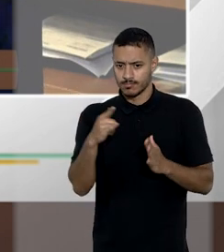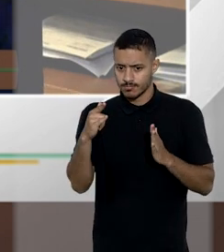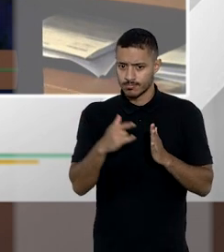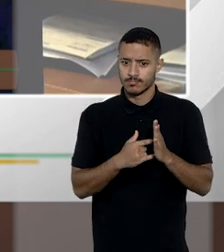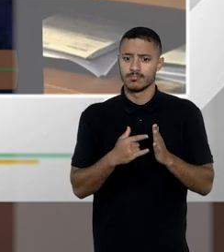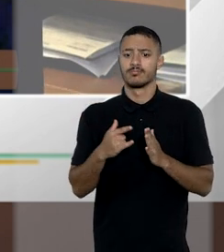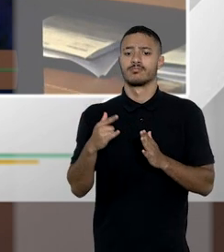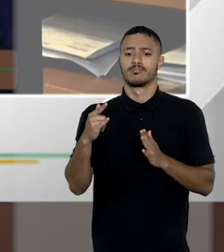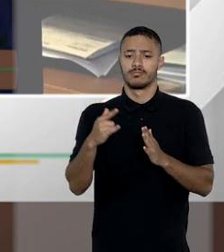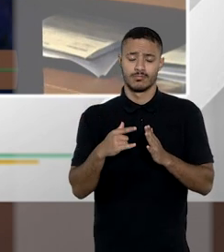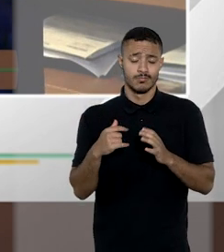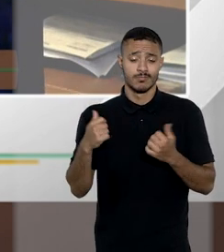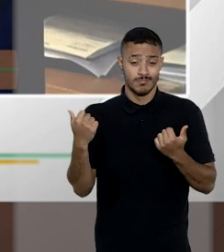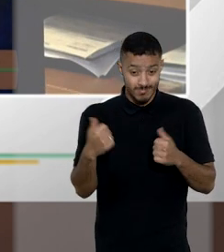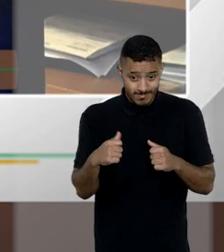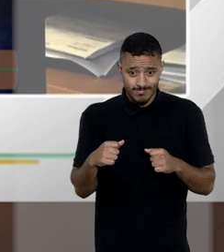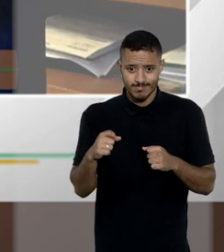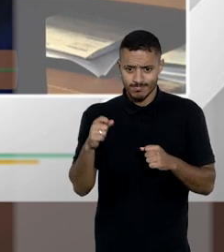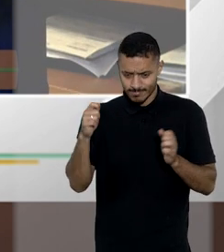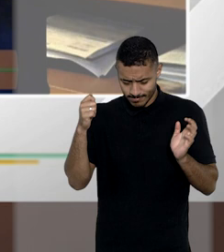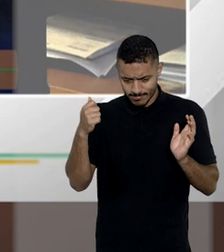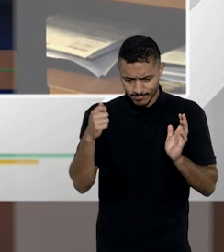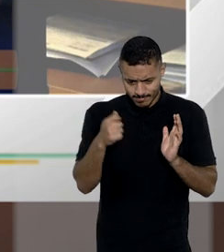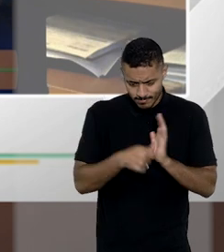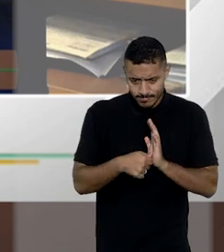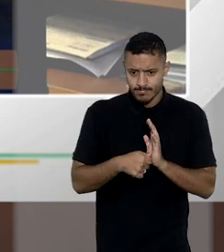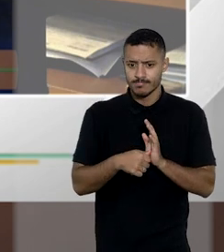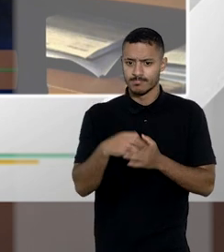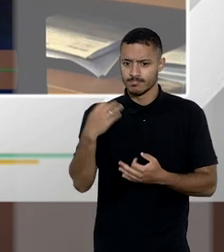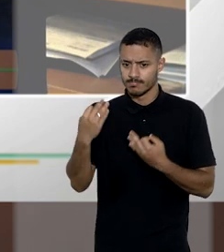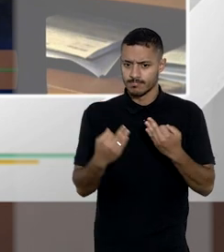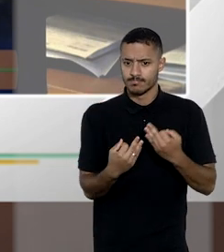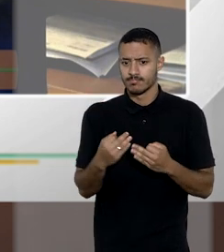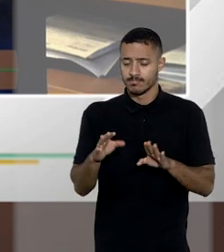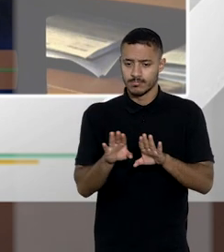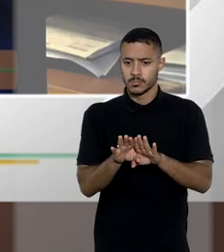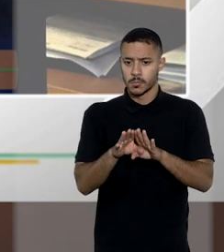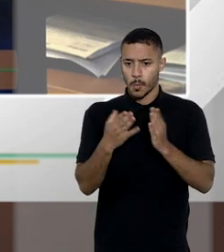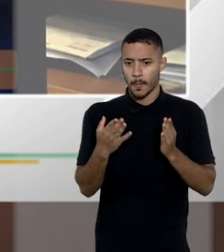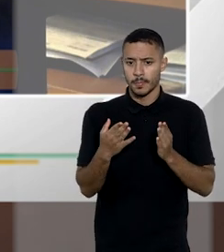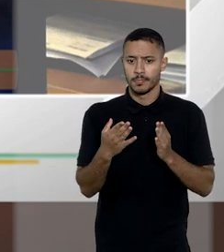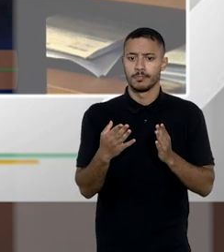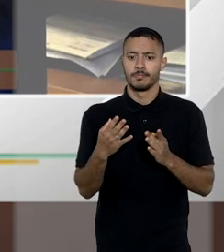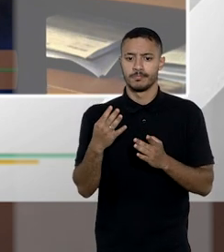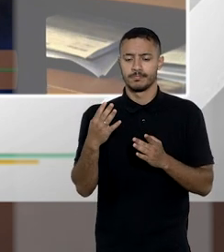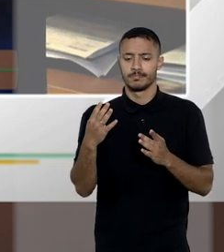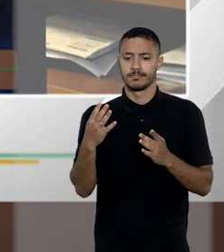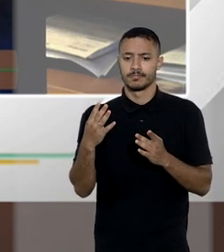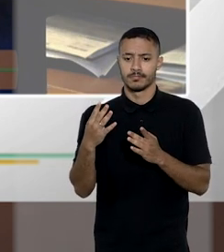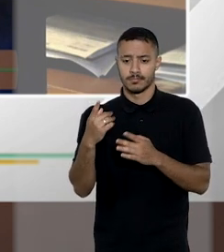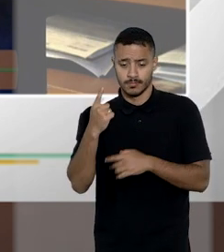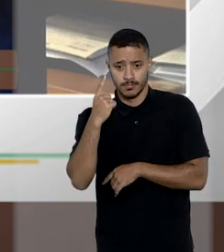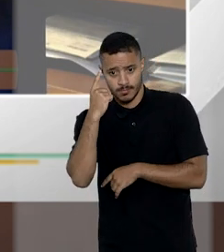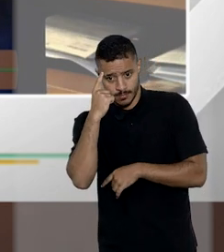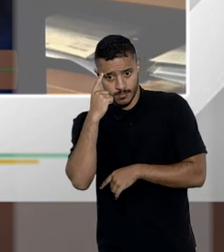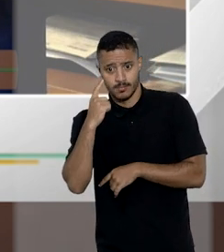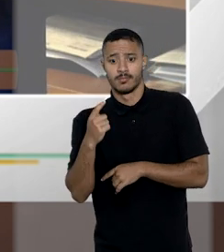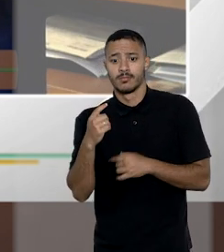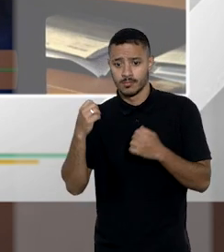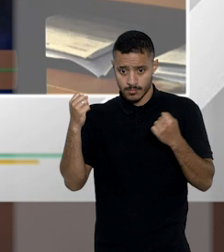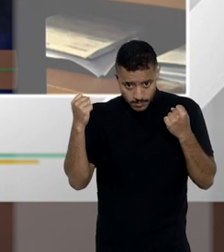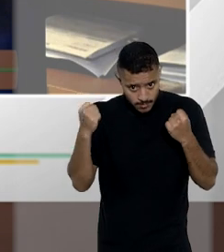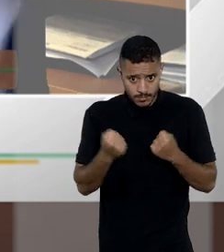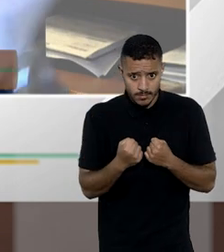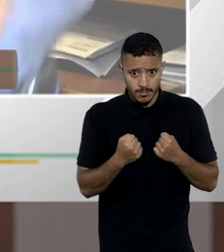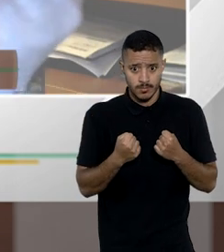existe um testamento esse testamento precisa ser registrado ou judicialmente aberto se for um testamento cerrado no sentido